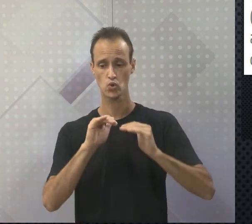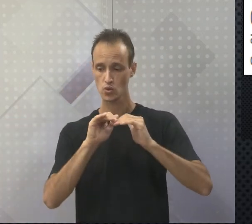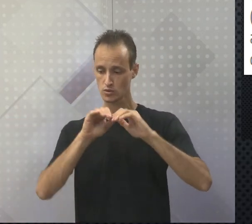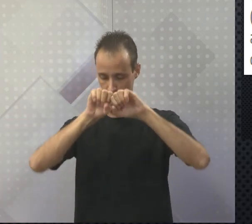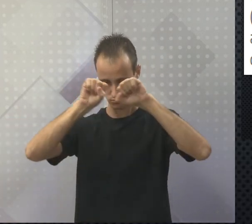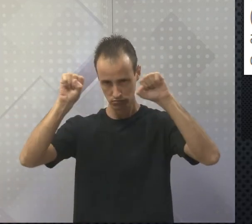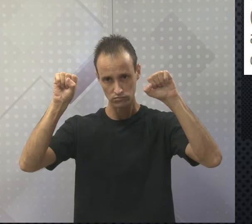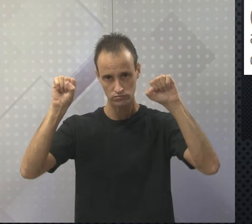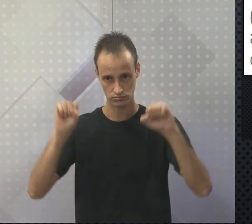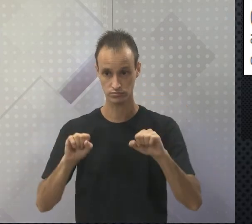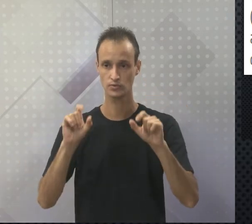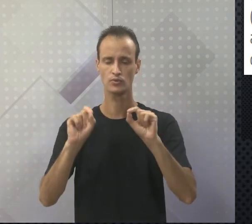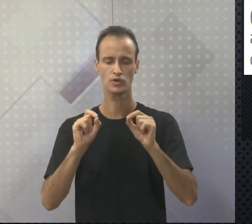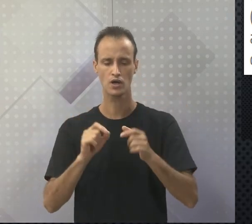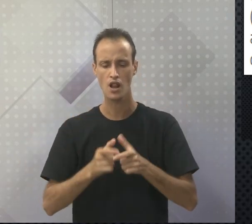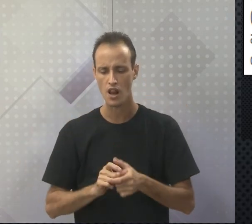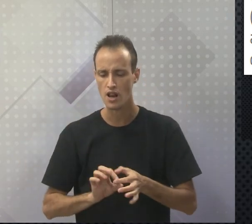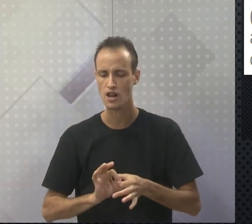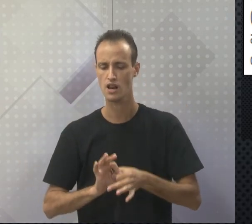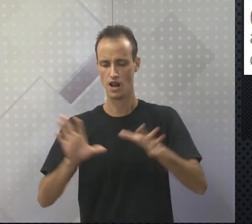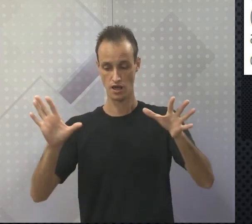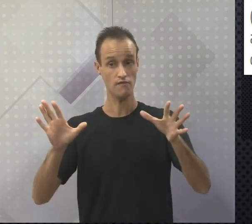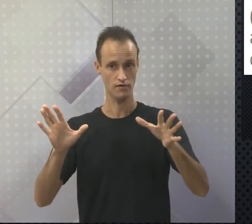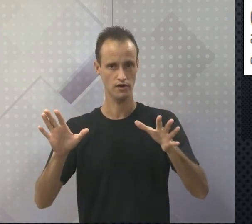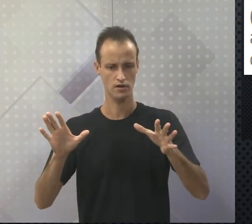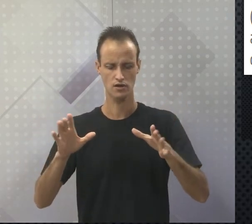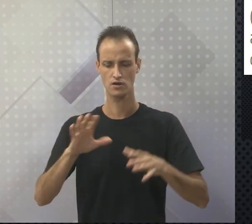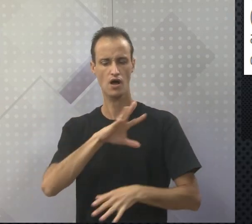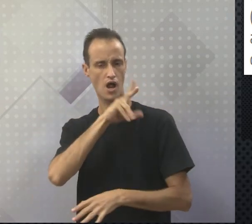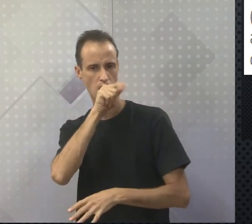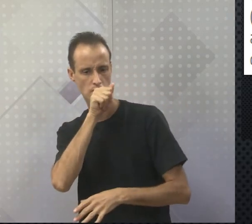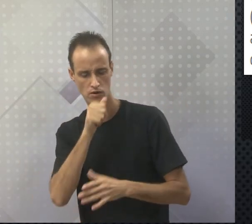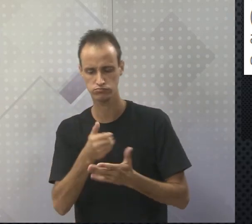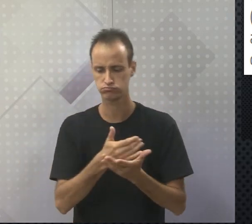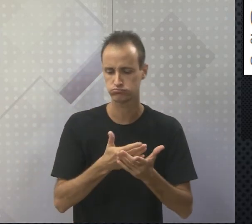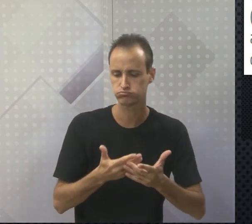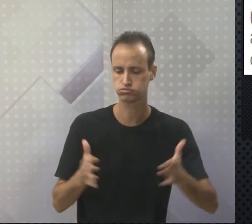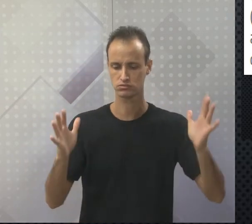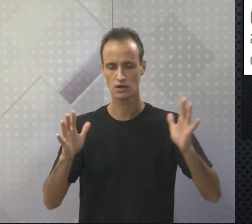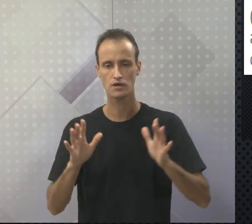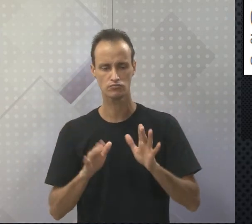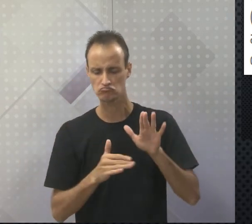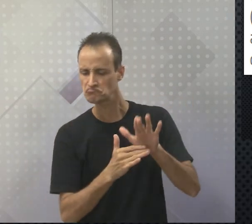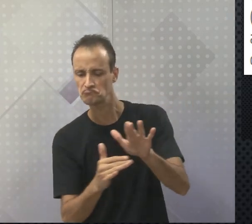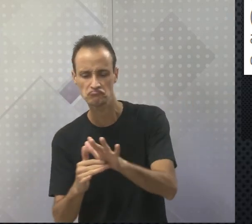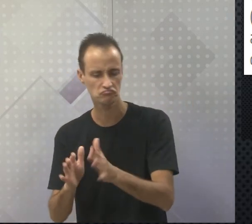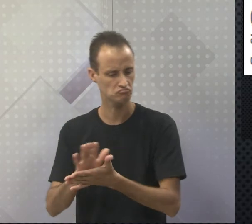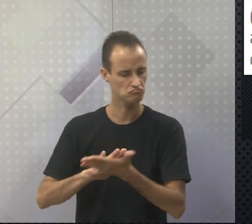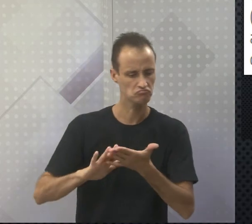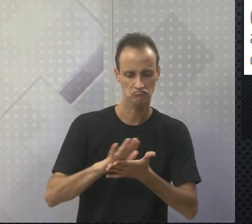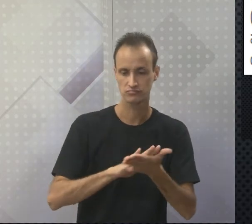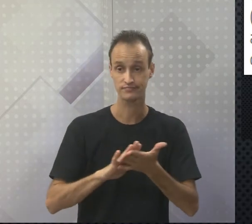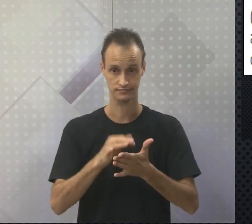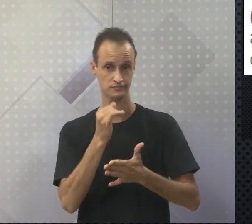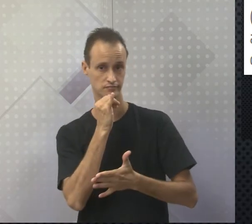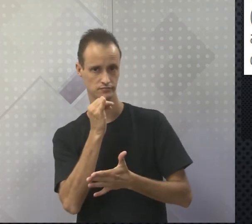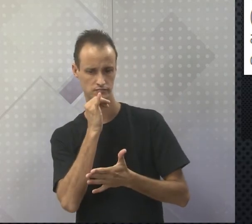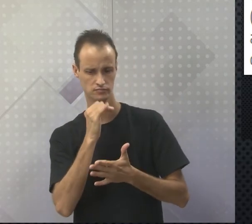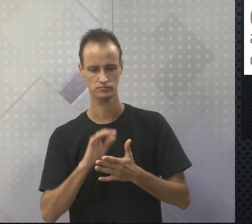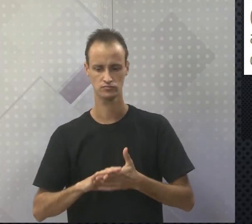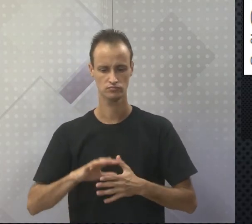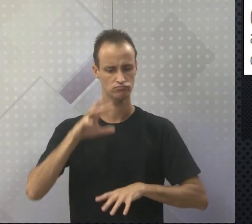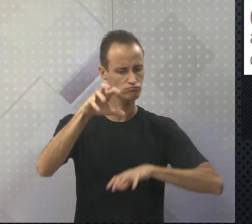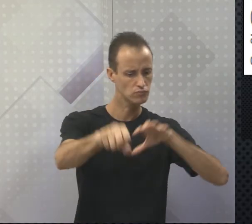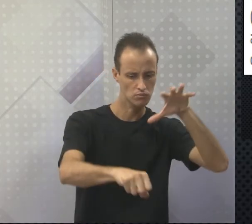que deixa o animal mais solto, mais livre, com texos tradicionais, sem tantos cuidados. Geralmente é utilizada aí para o